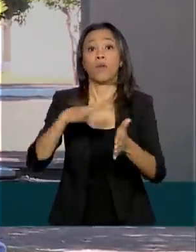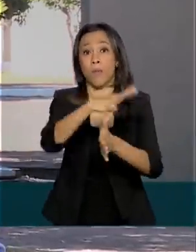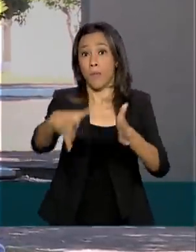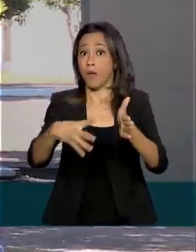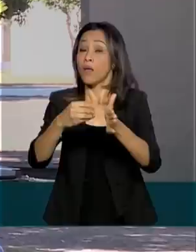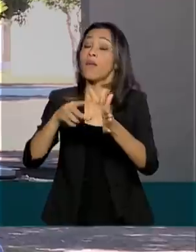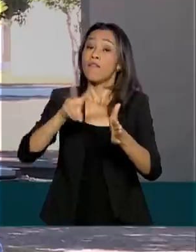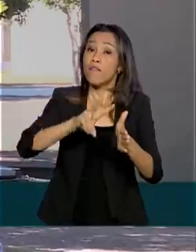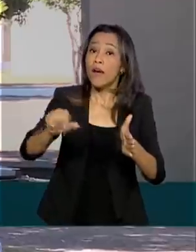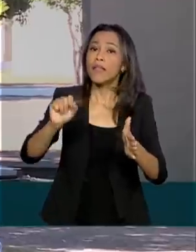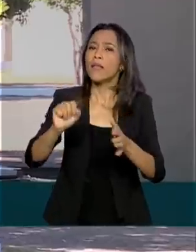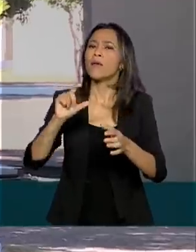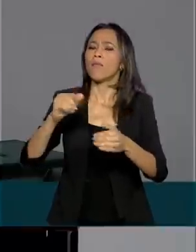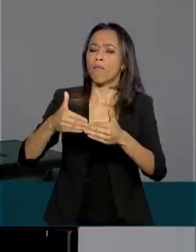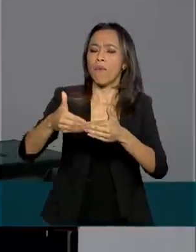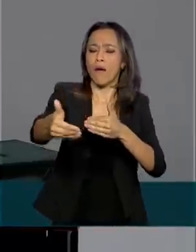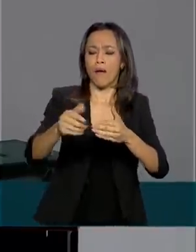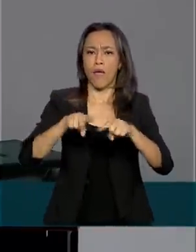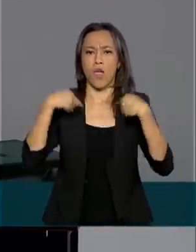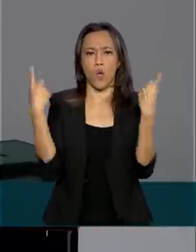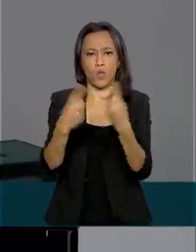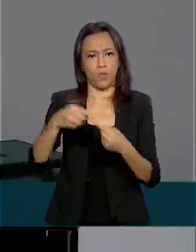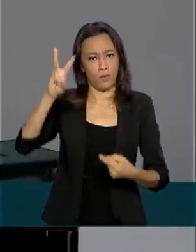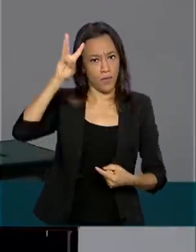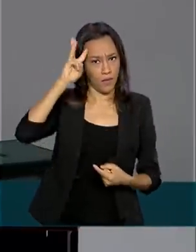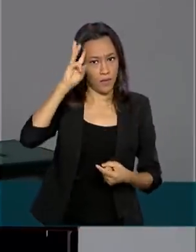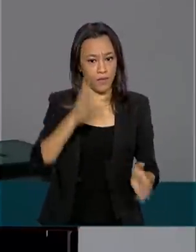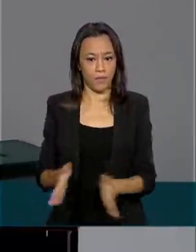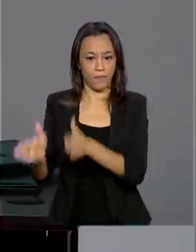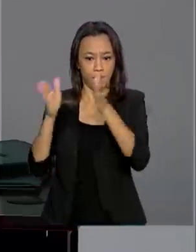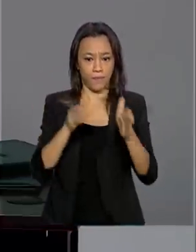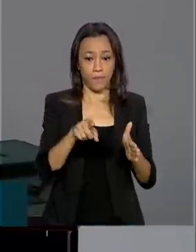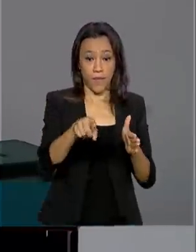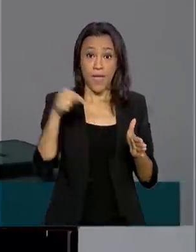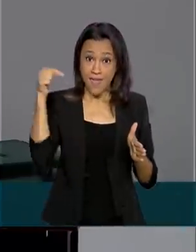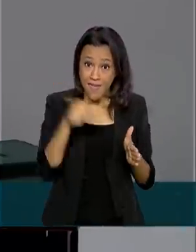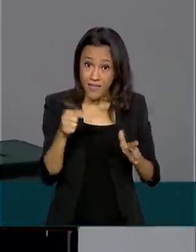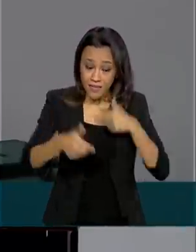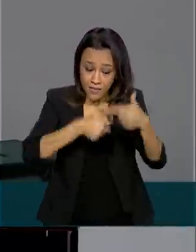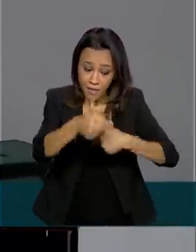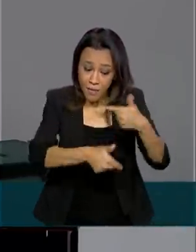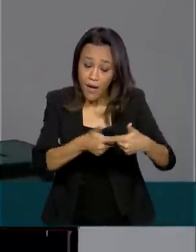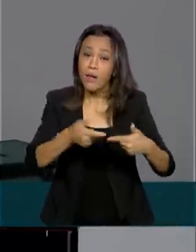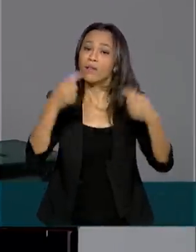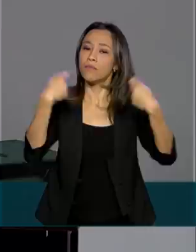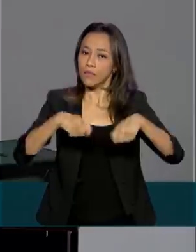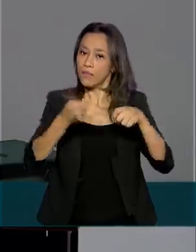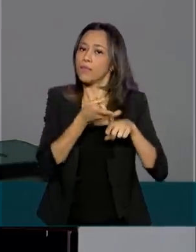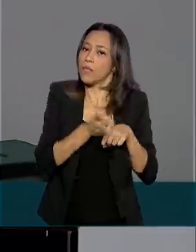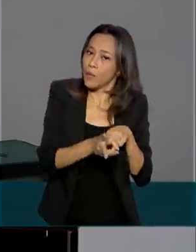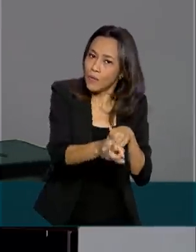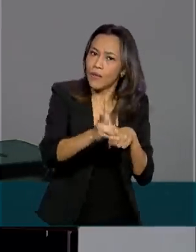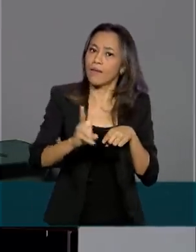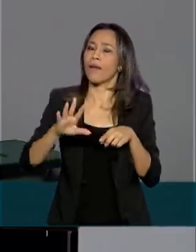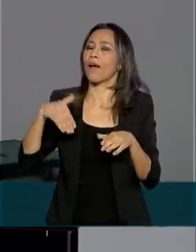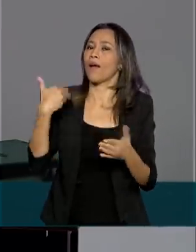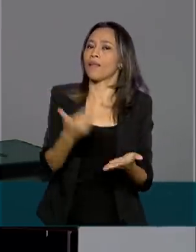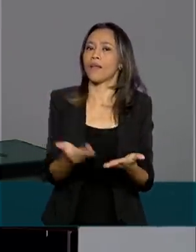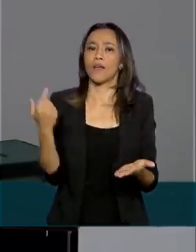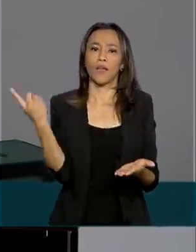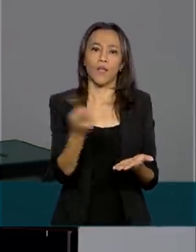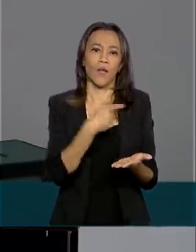Brasília na terça-feira. Essas operações têm que ser continuadas até que a gente consiga